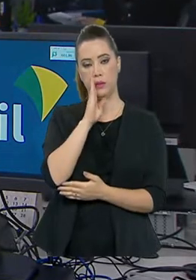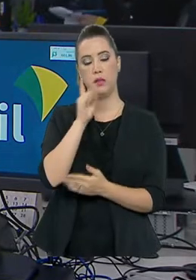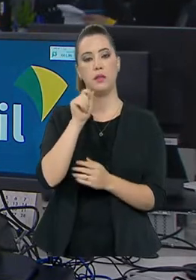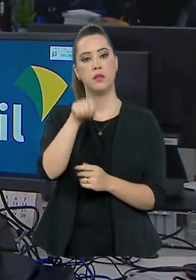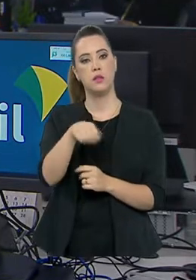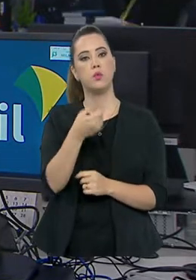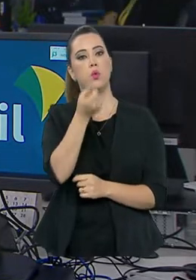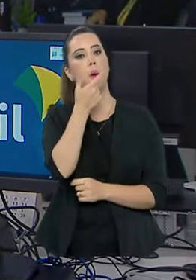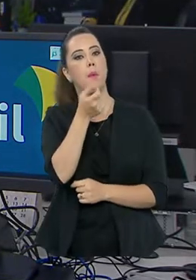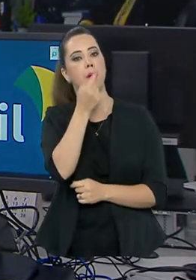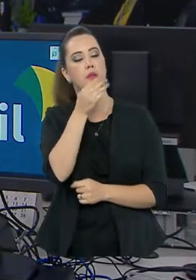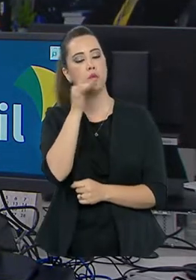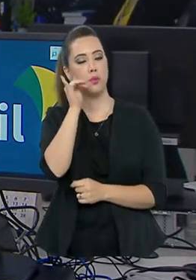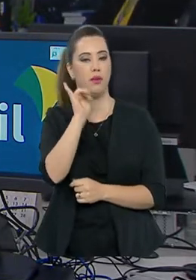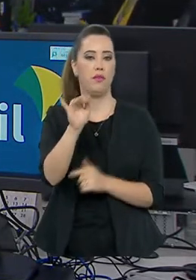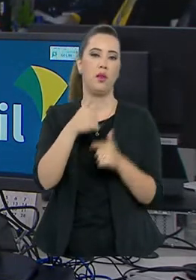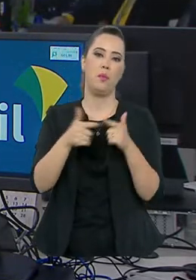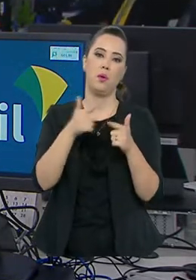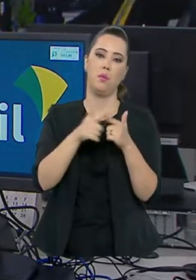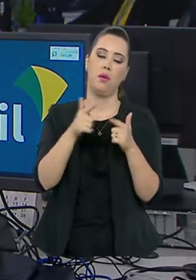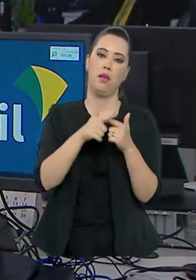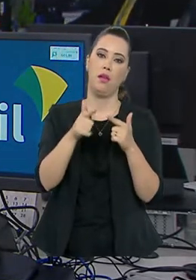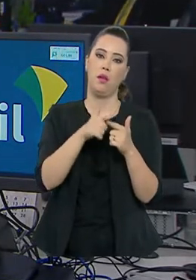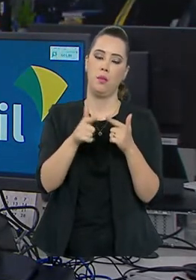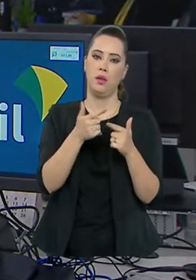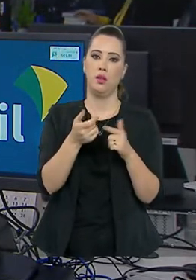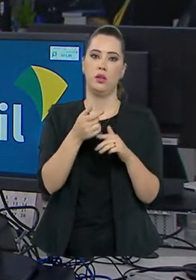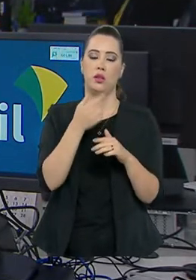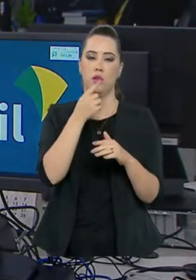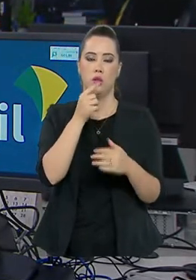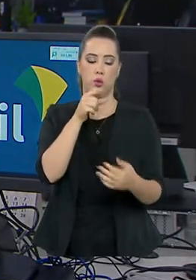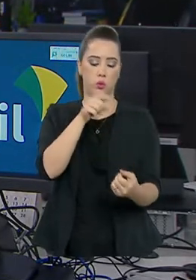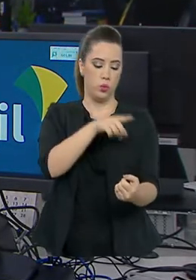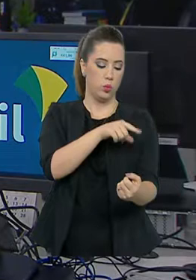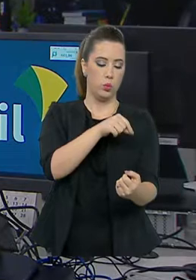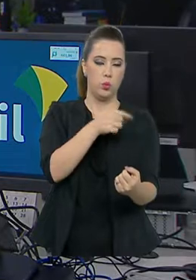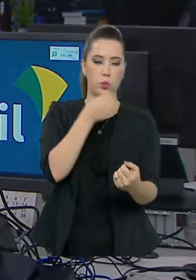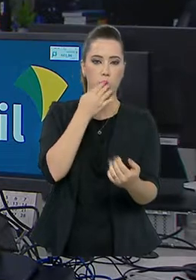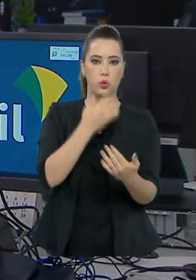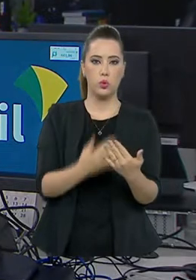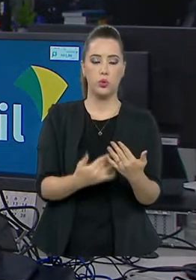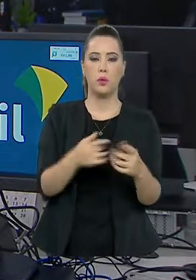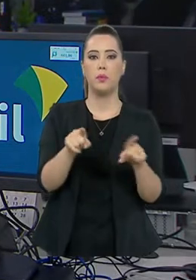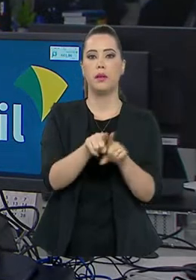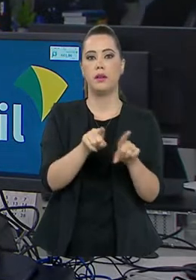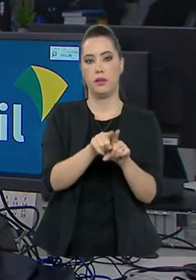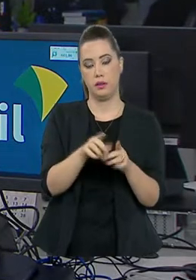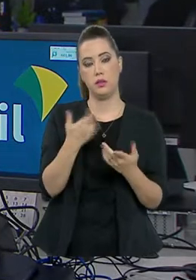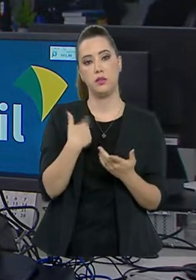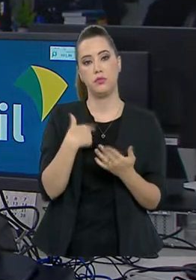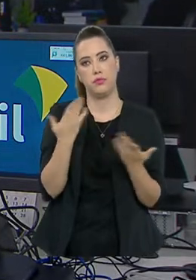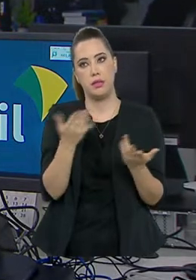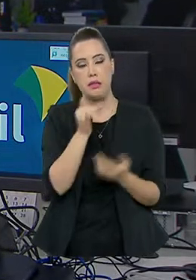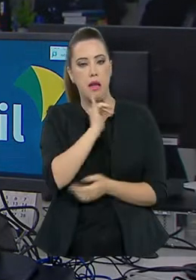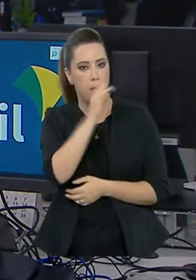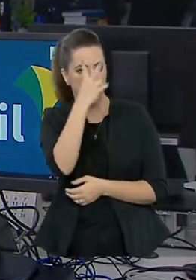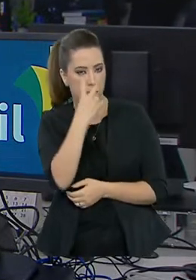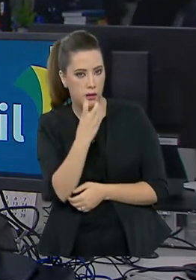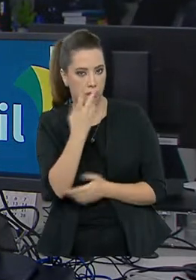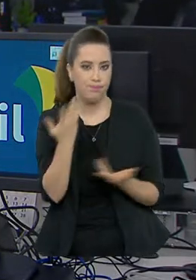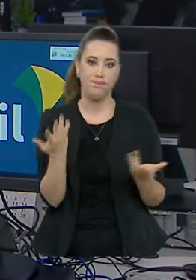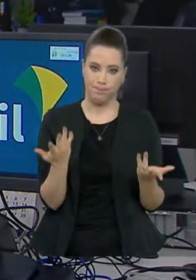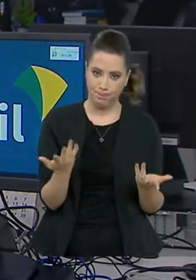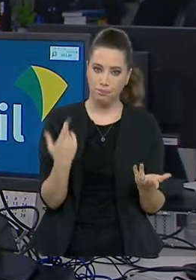conter complicações do diabetes, como a cegueira, por exemplo. O remédio Aflibercept vai começar a ser distribuído pelo